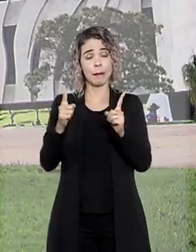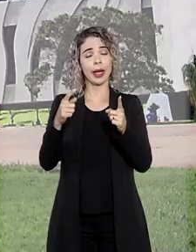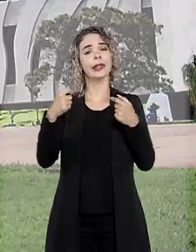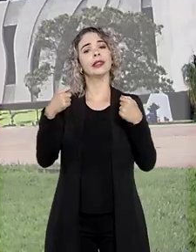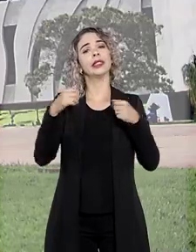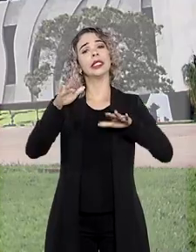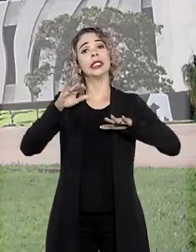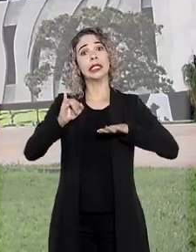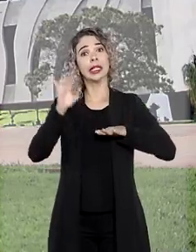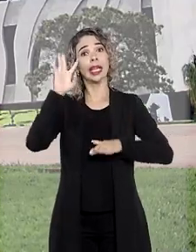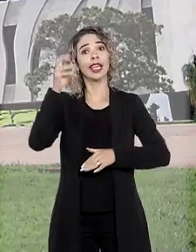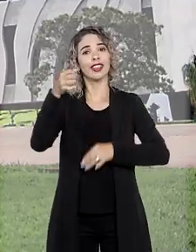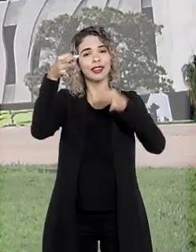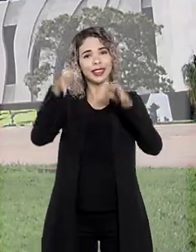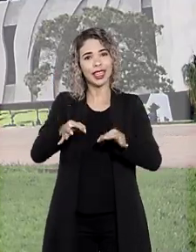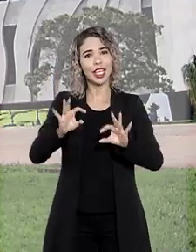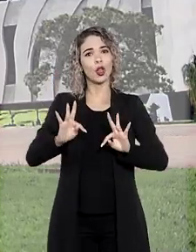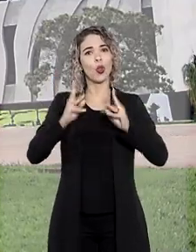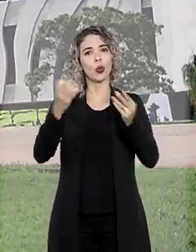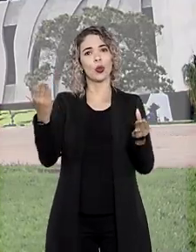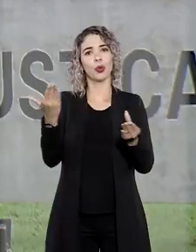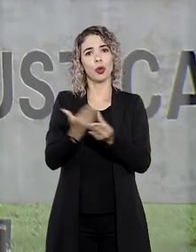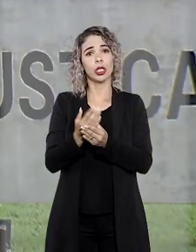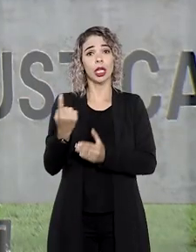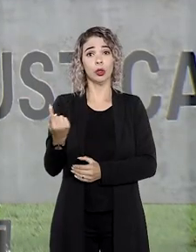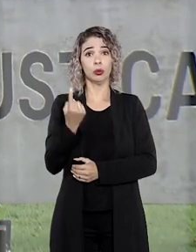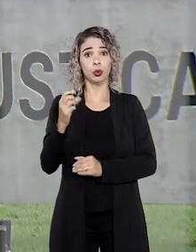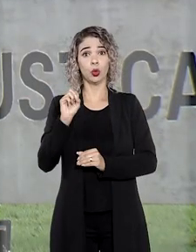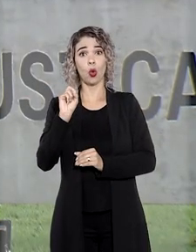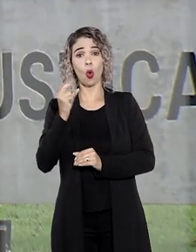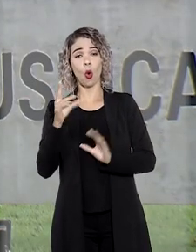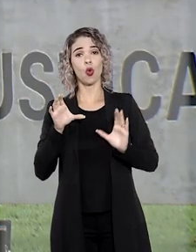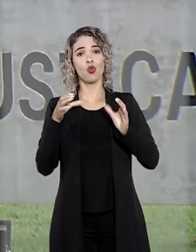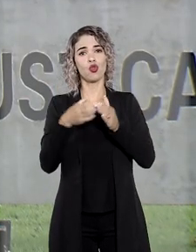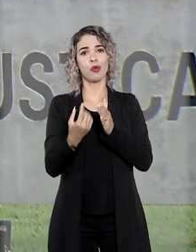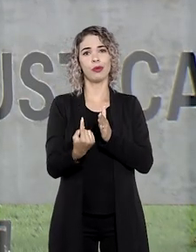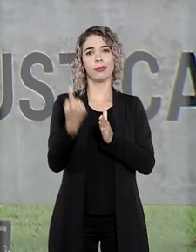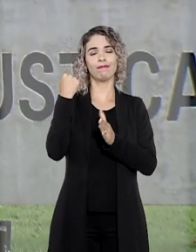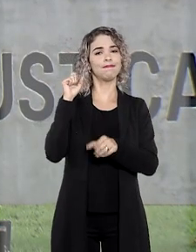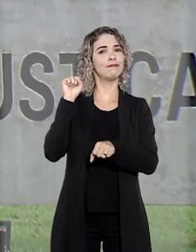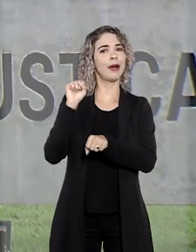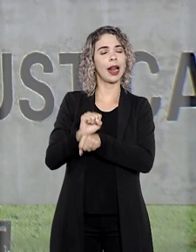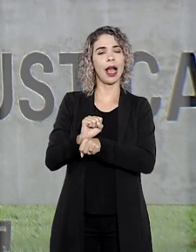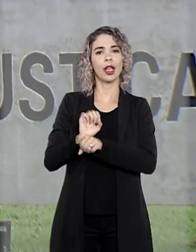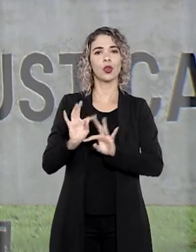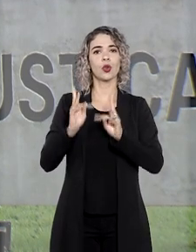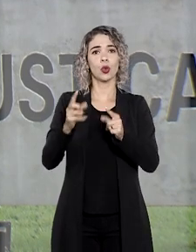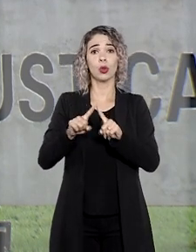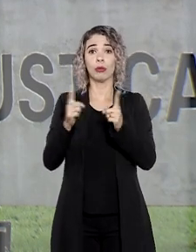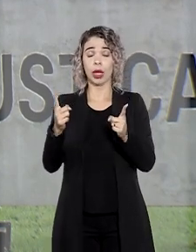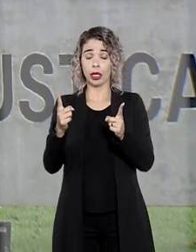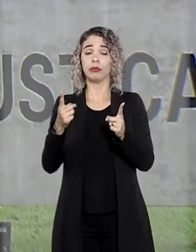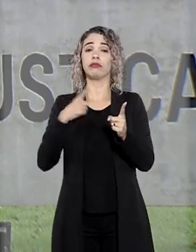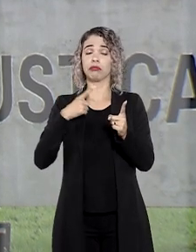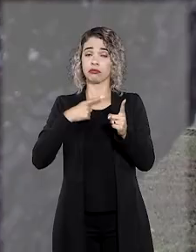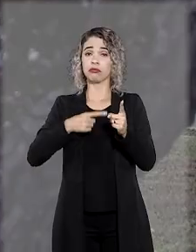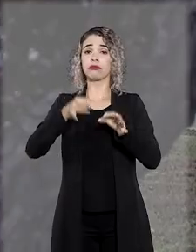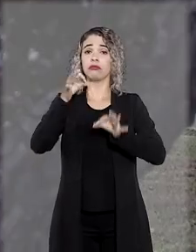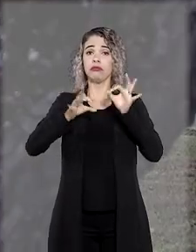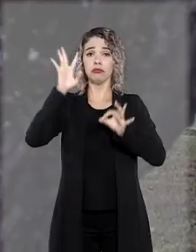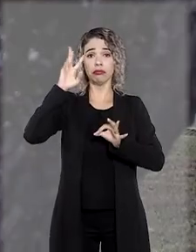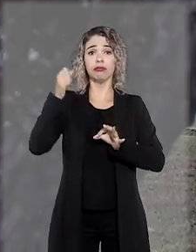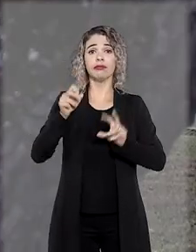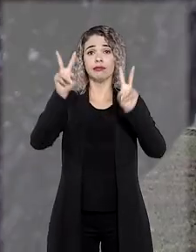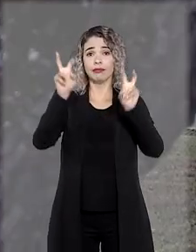podem voltar a tramitar todos os processos individuais ou coletivos que estavam suspensos à espera do julgamento do repetitivo.